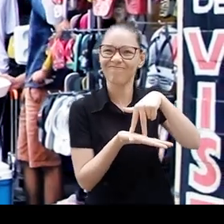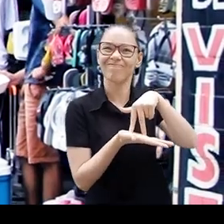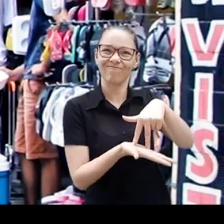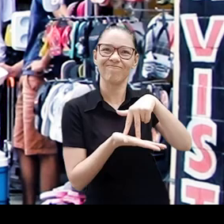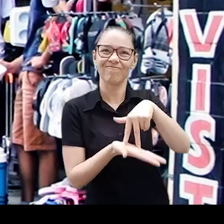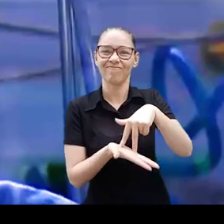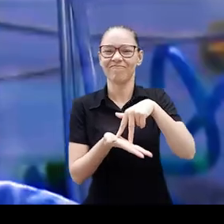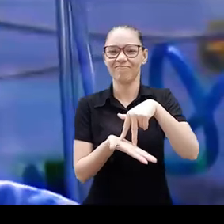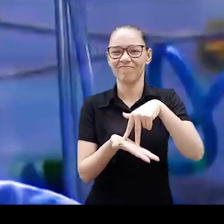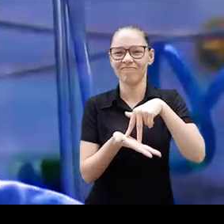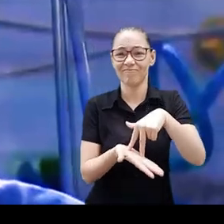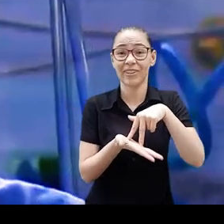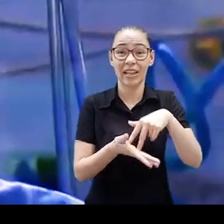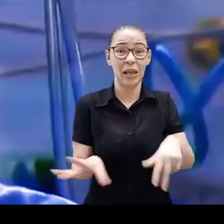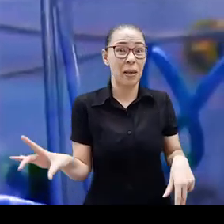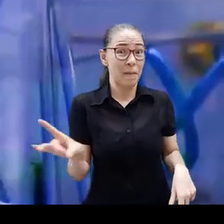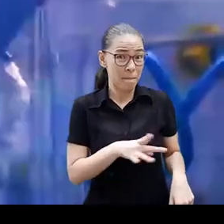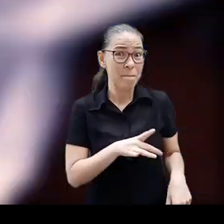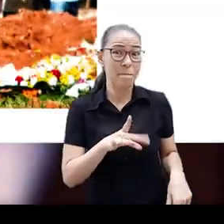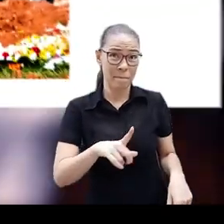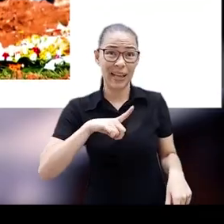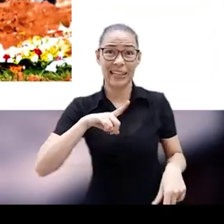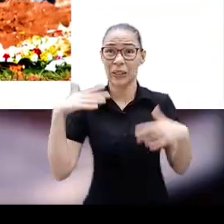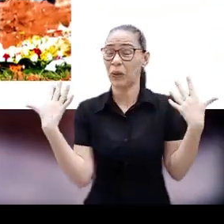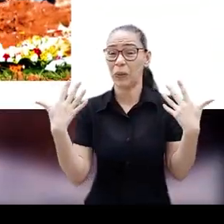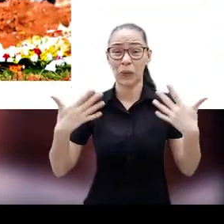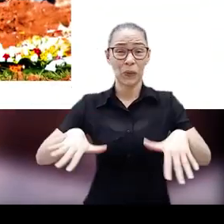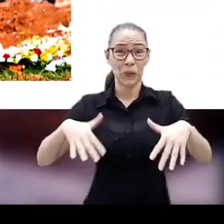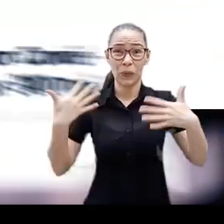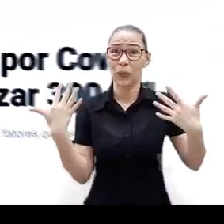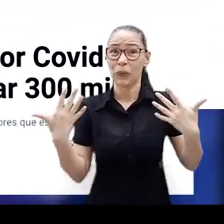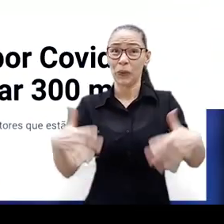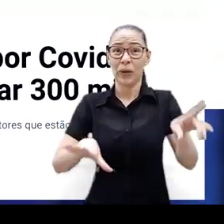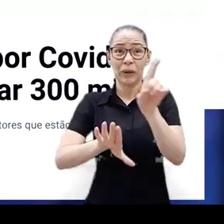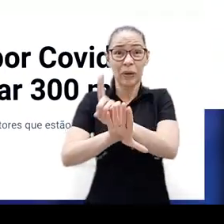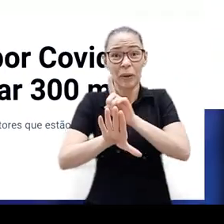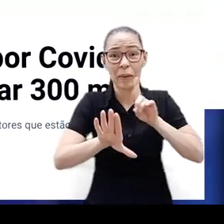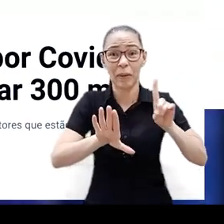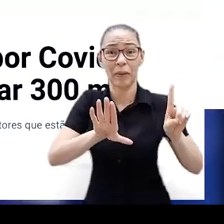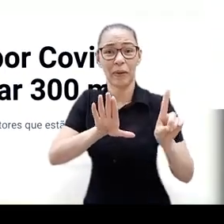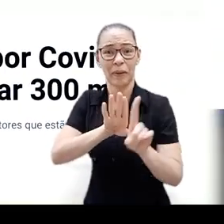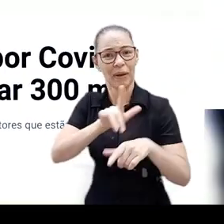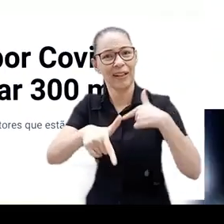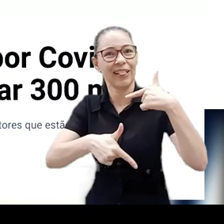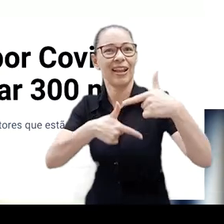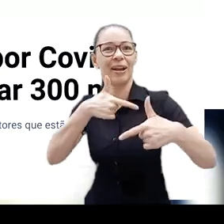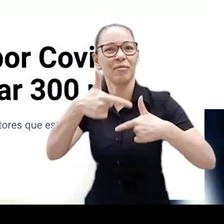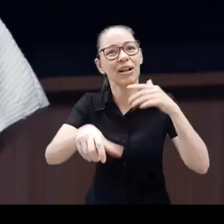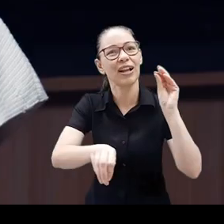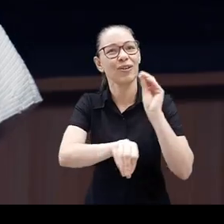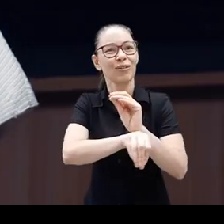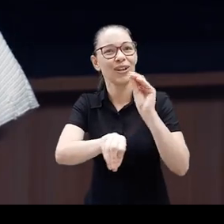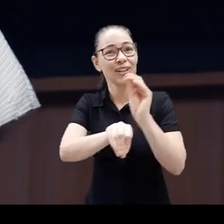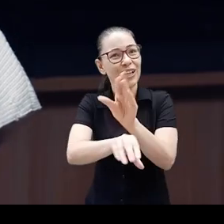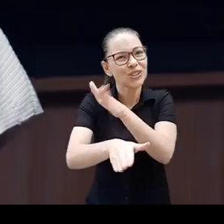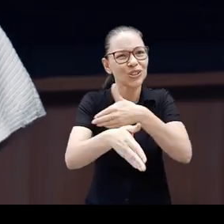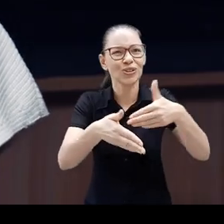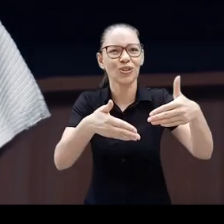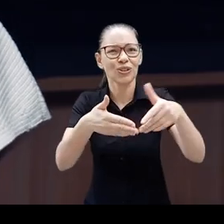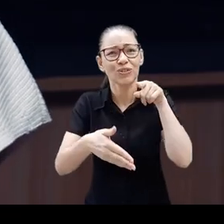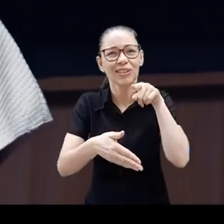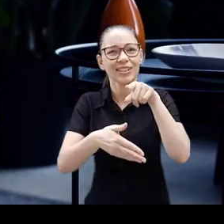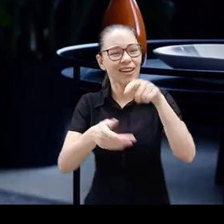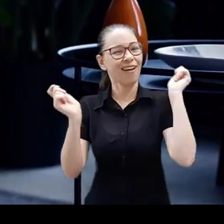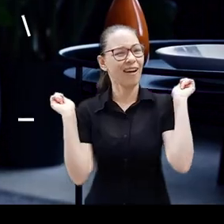por quem mais precisou E mesmo com medo você vai pra linha de frente enfrentar o caos Cuidar da